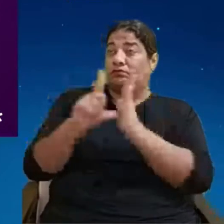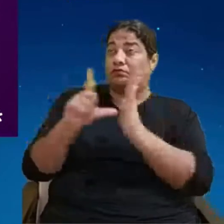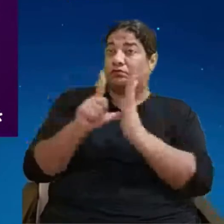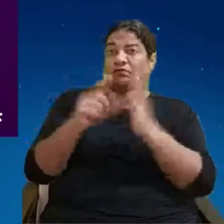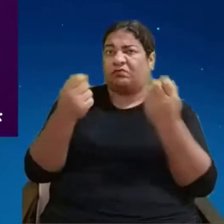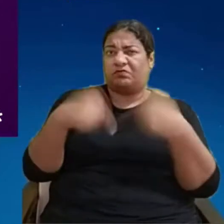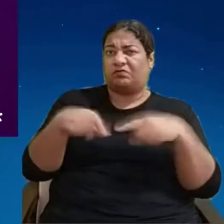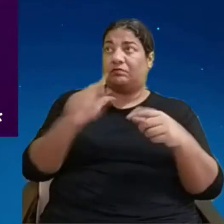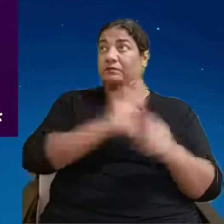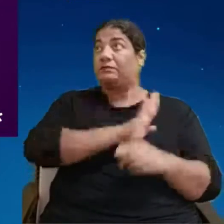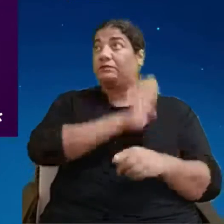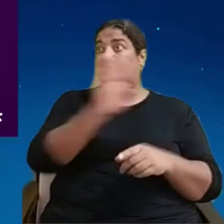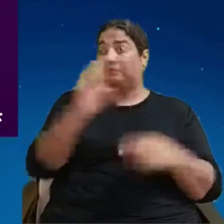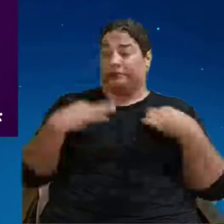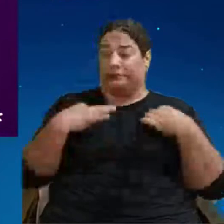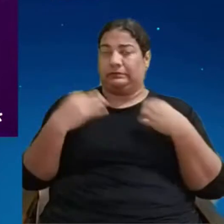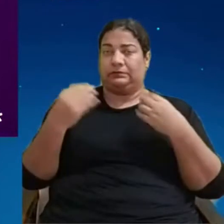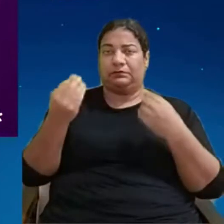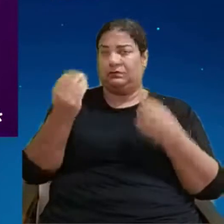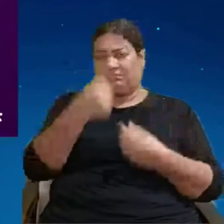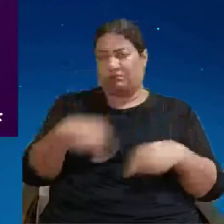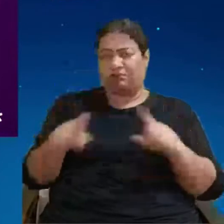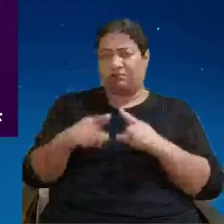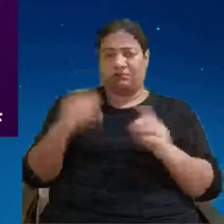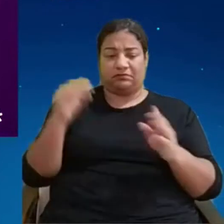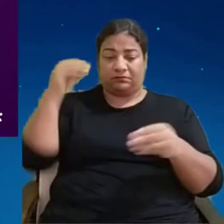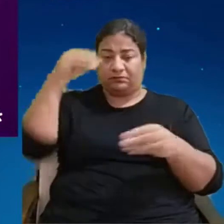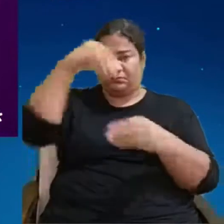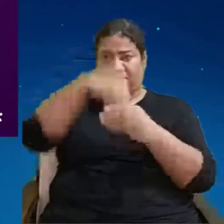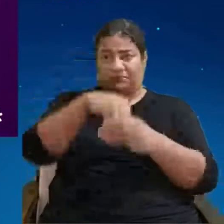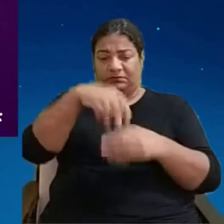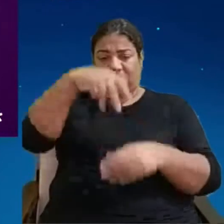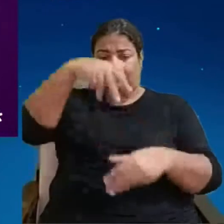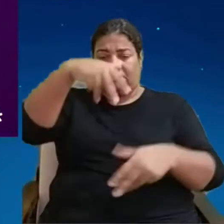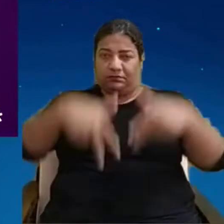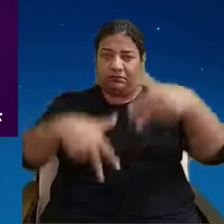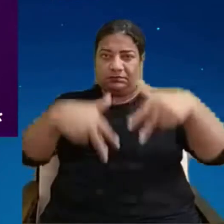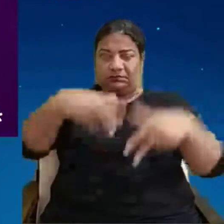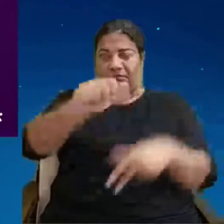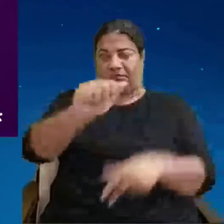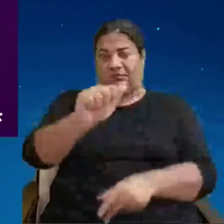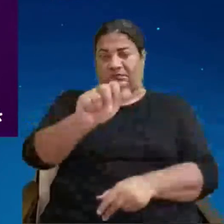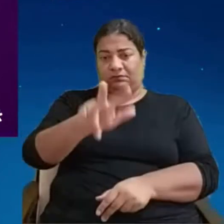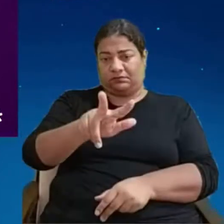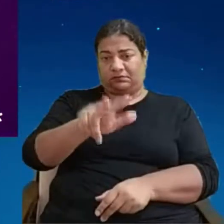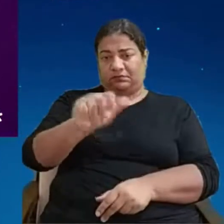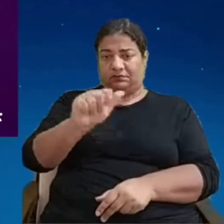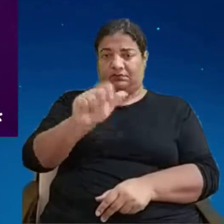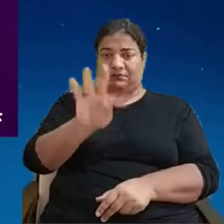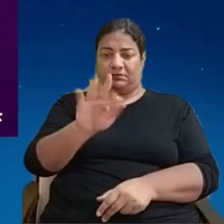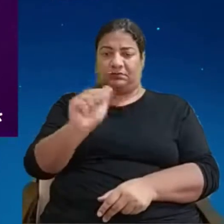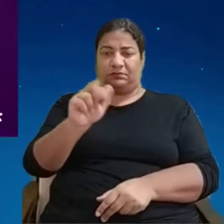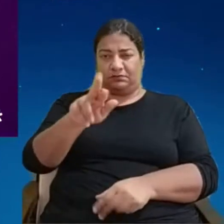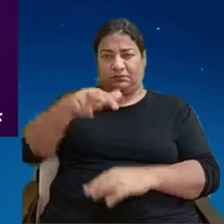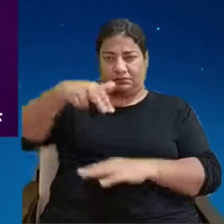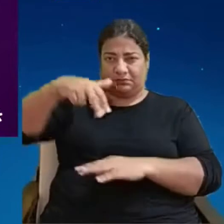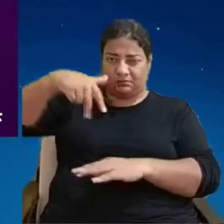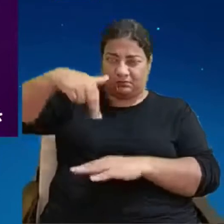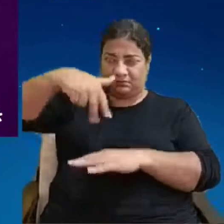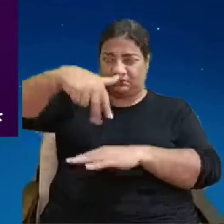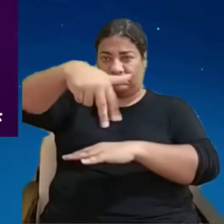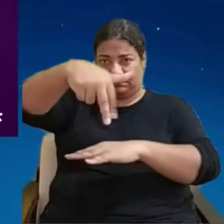tem outro caso que é legal comentar, que é o NFT, ou, desculpa, o blockchain.